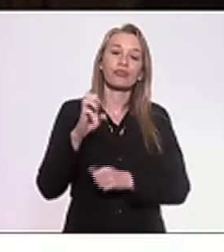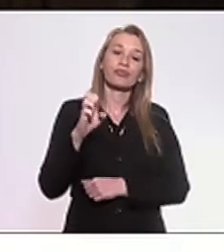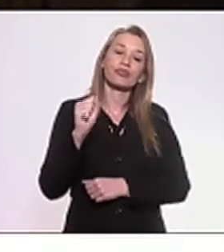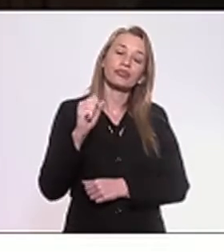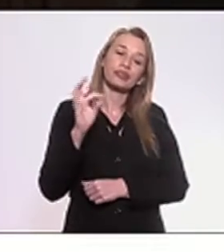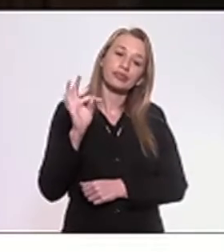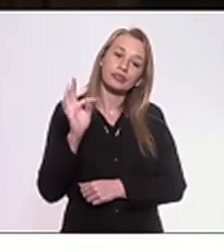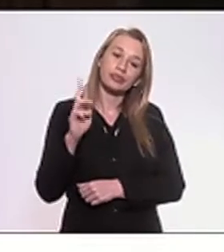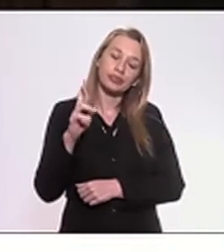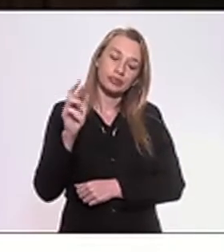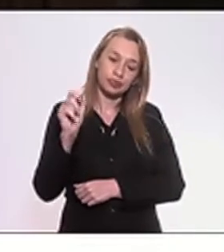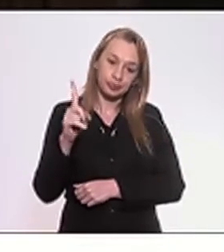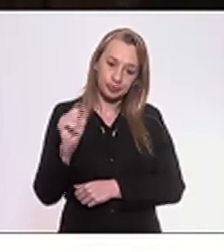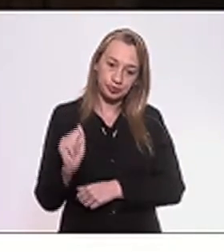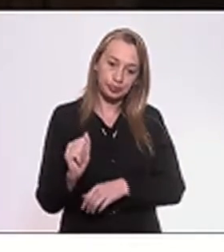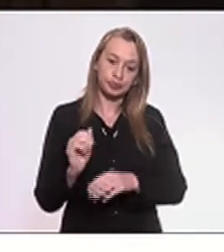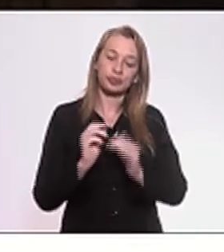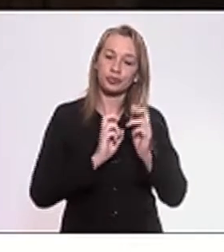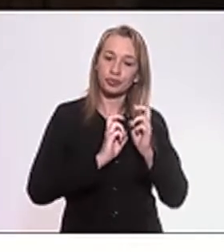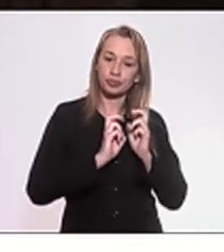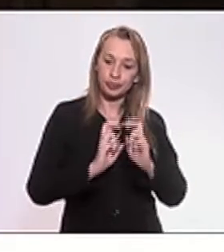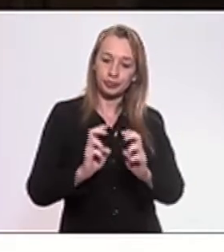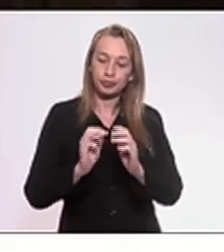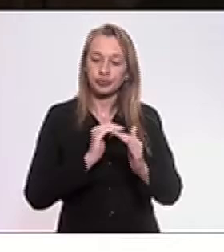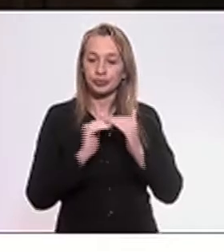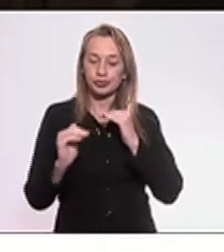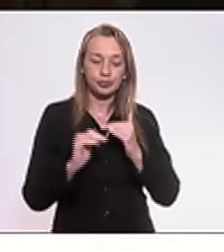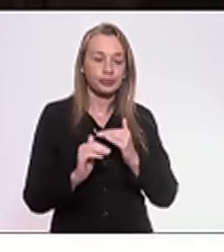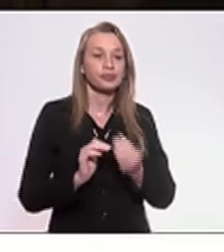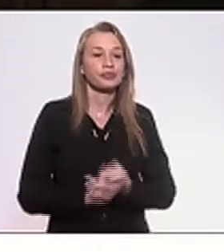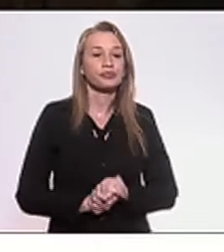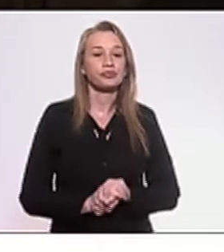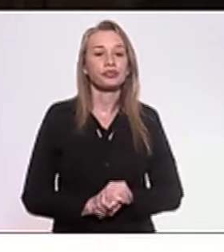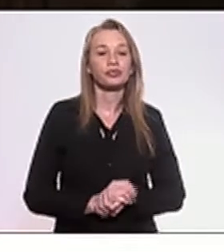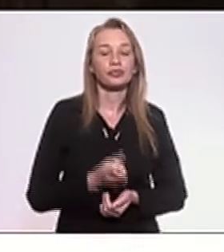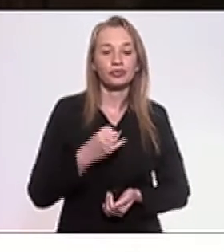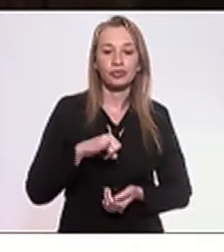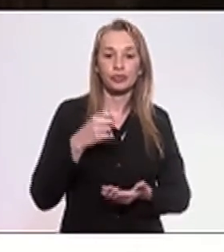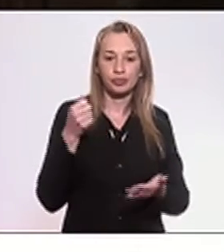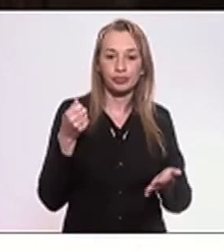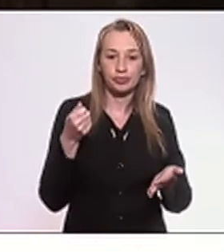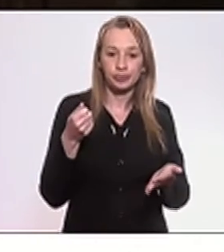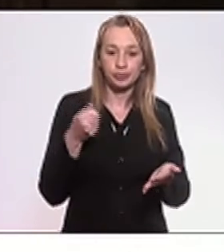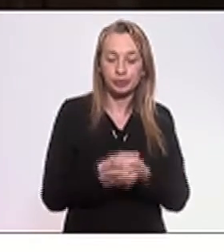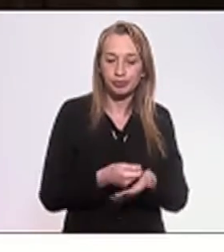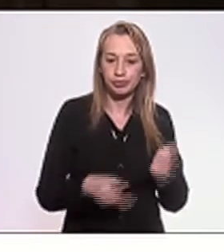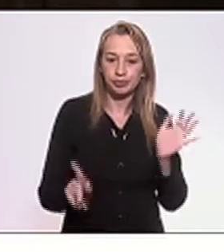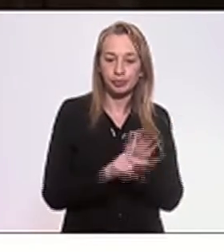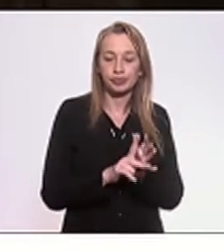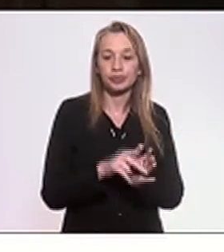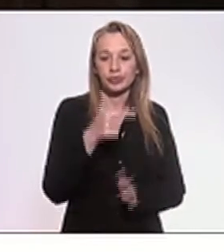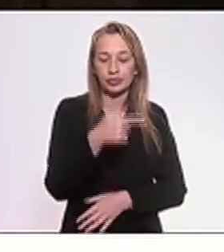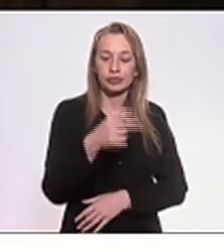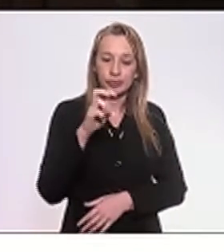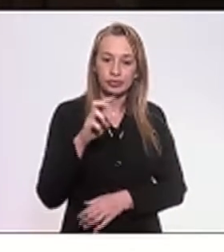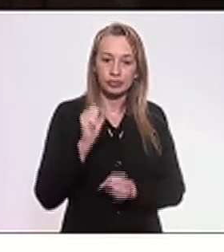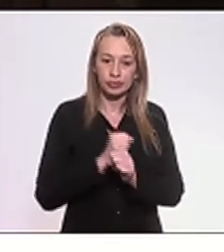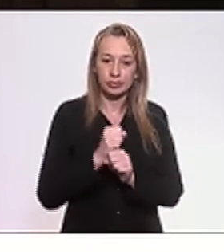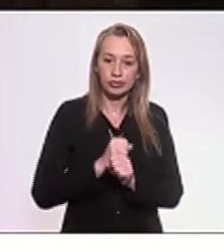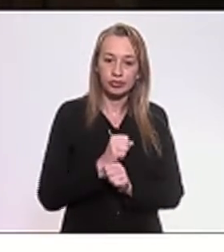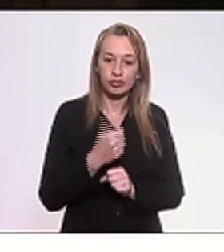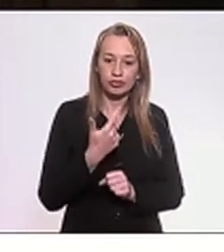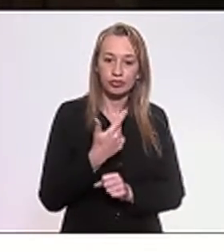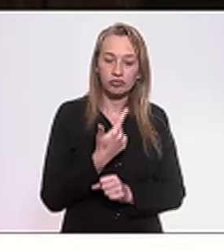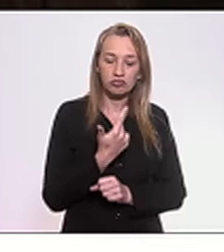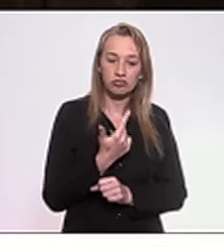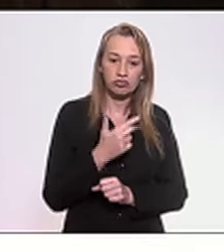metroviárias, etc, etc. Se um projeto não se paga em 25 anos, não